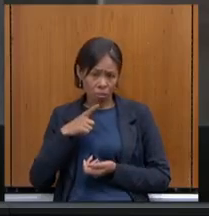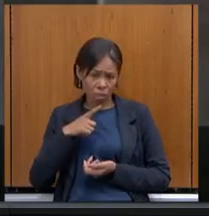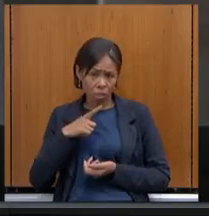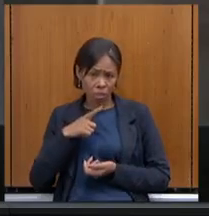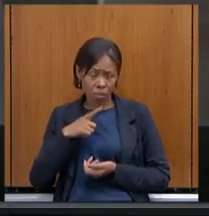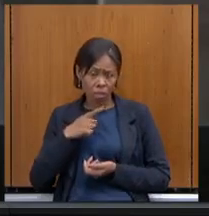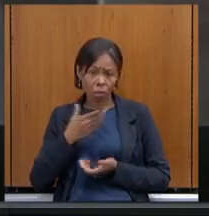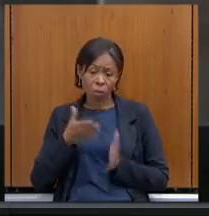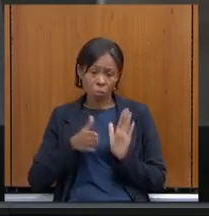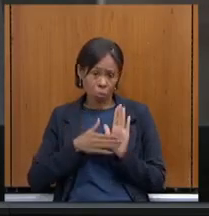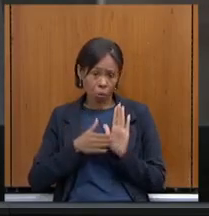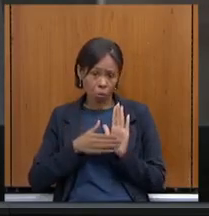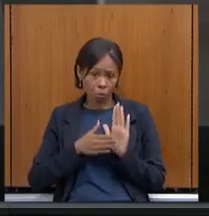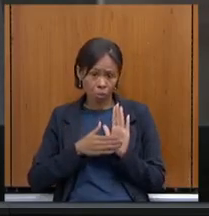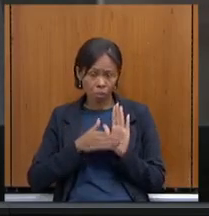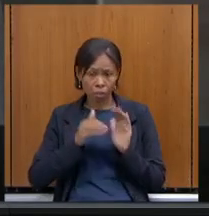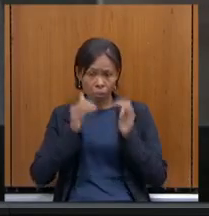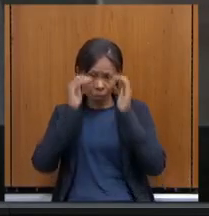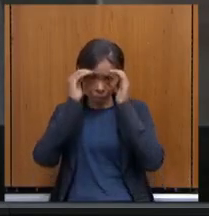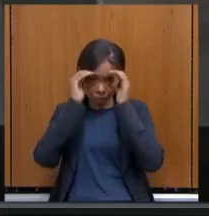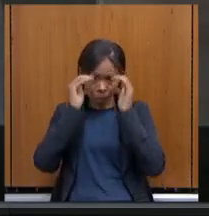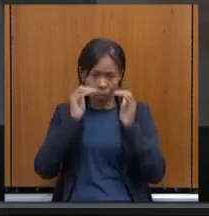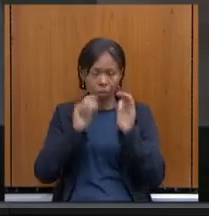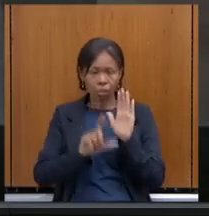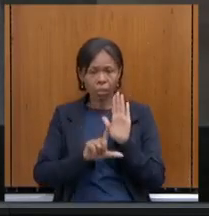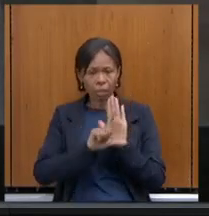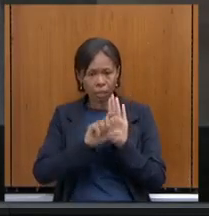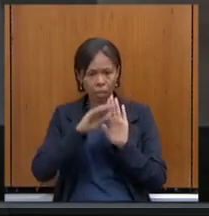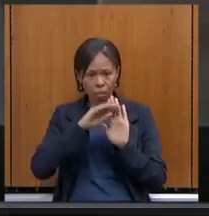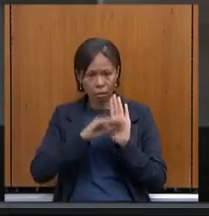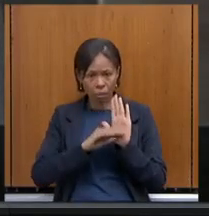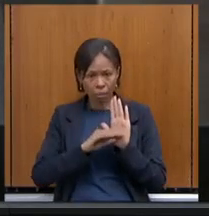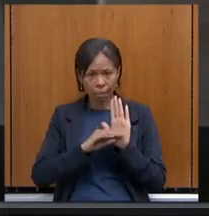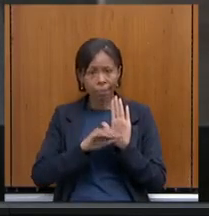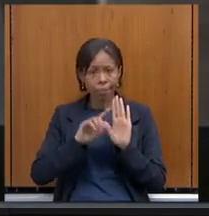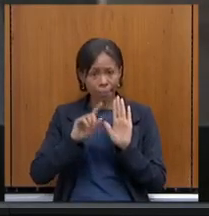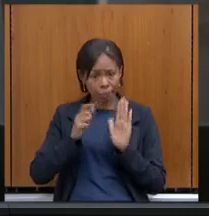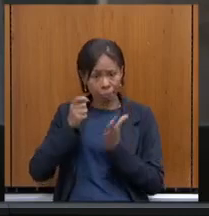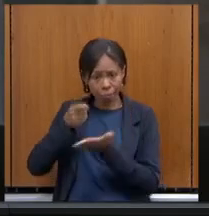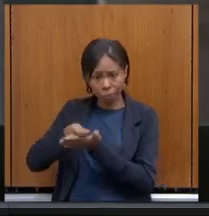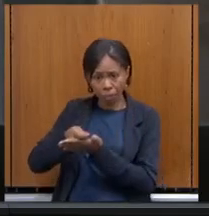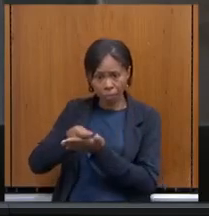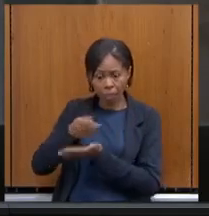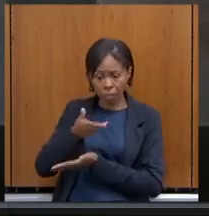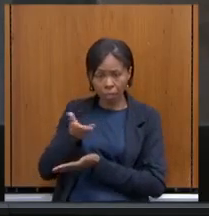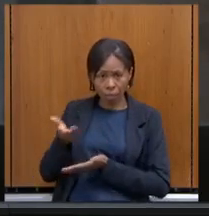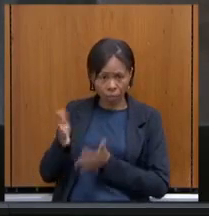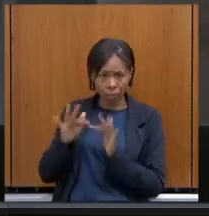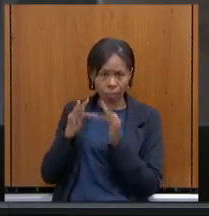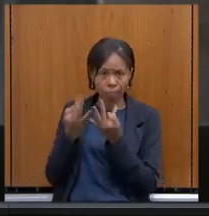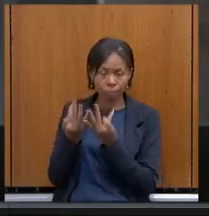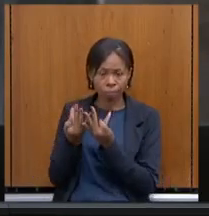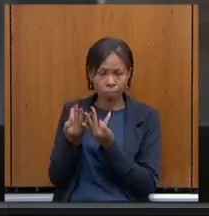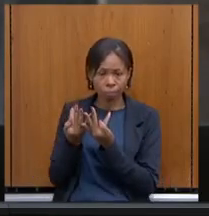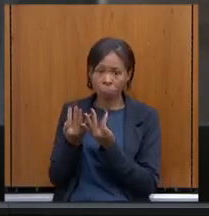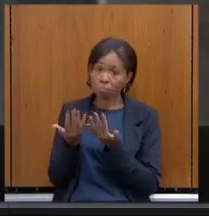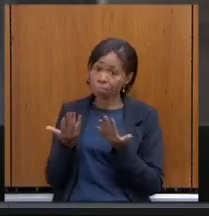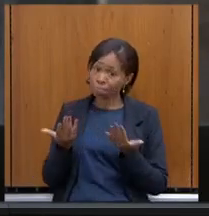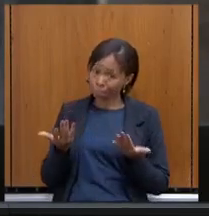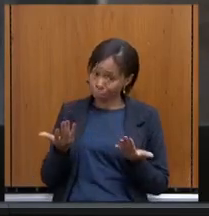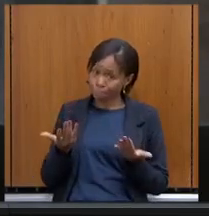o que determina a lei e realizar o pagamento para essas famílias? É uma questão de